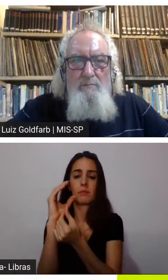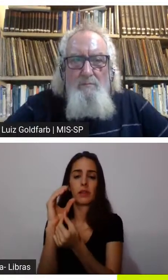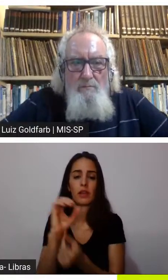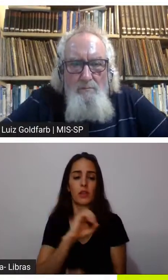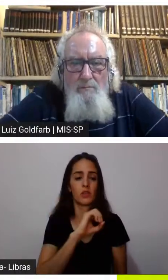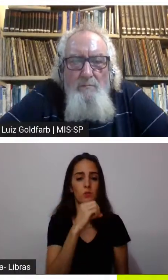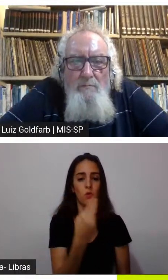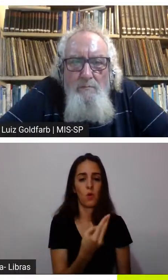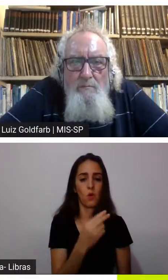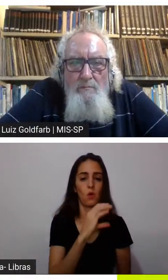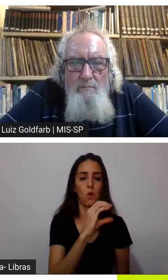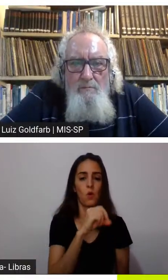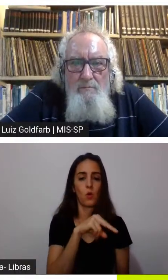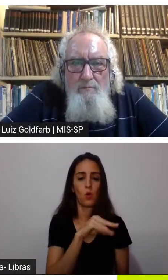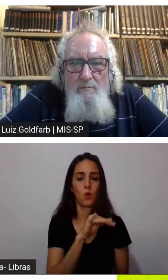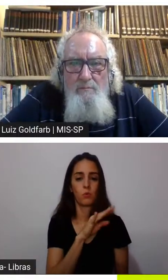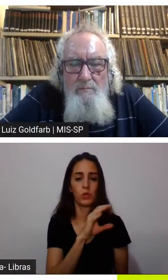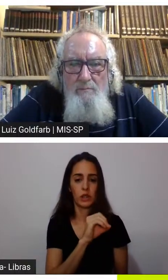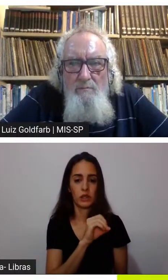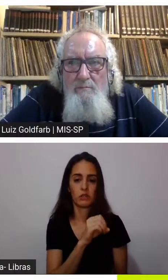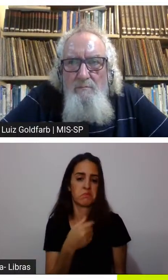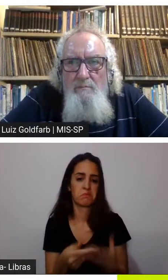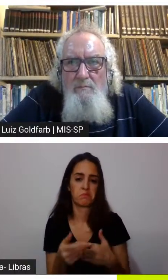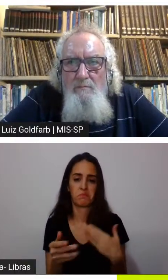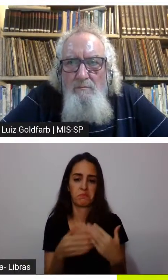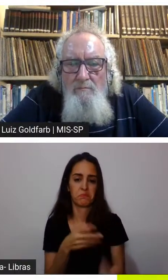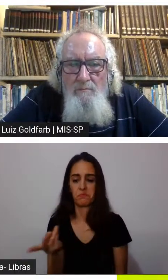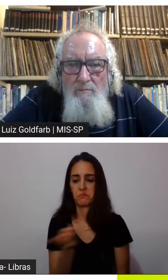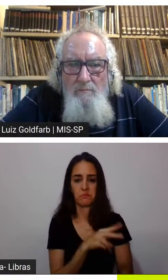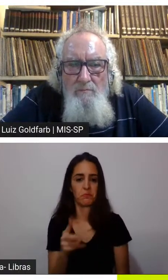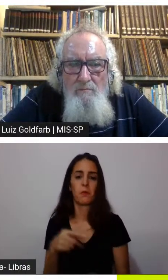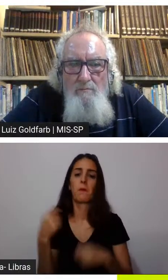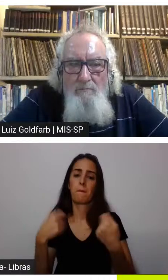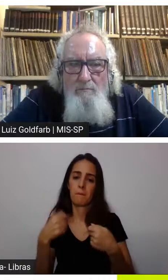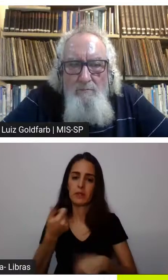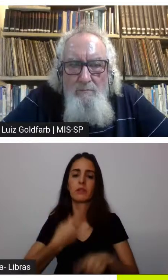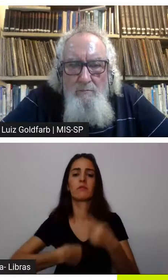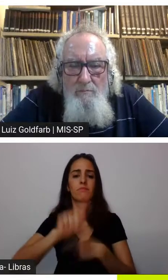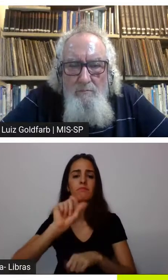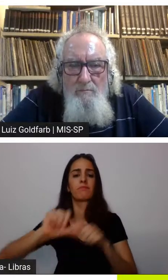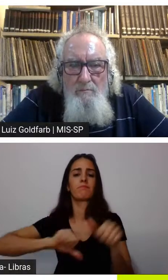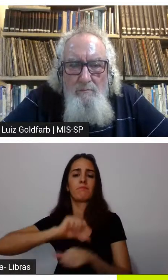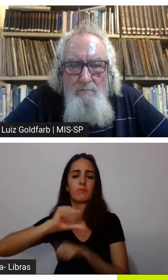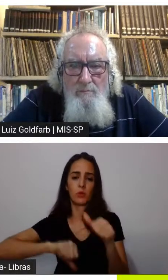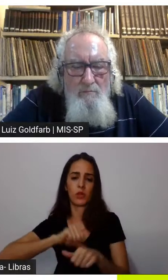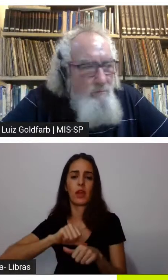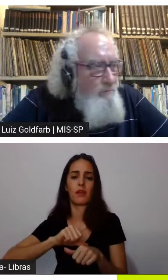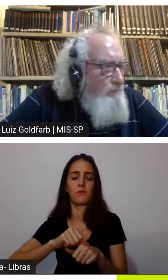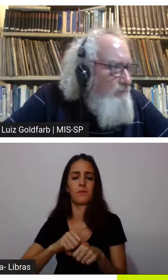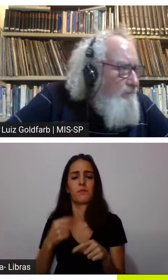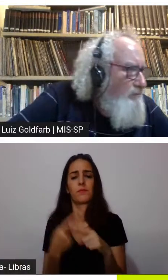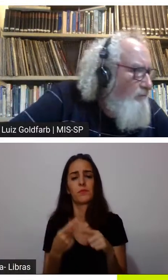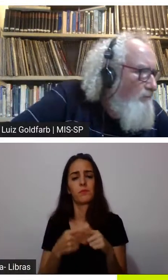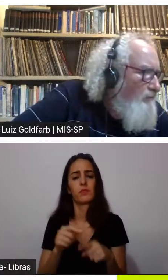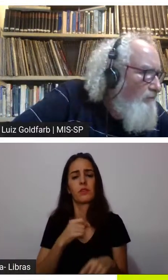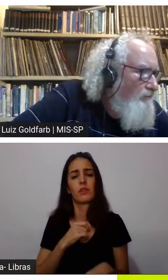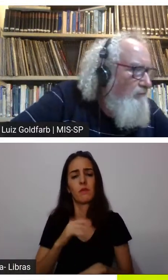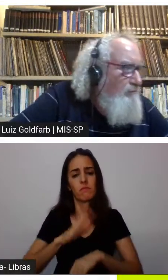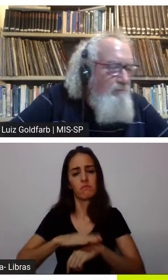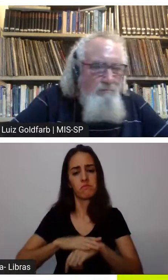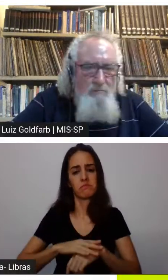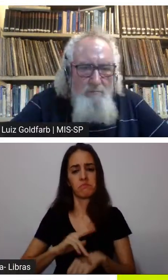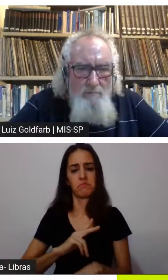o que a gente entende como desenvolvimento e como sucesso tem que mudar sucesso digamos a nível pessoal